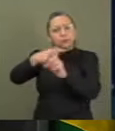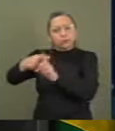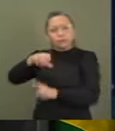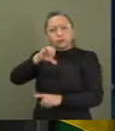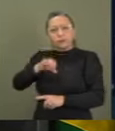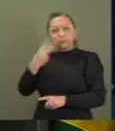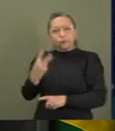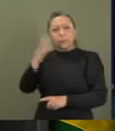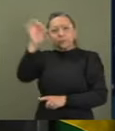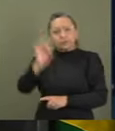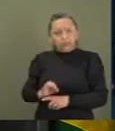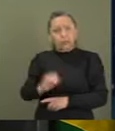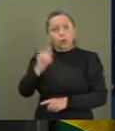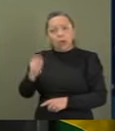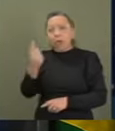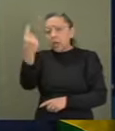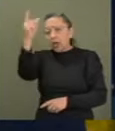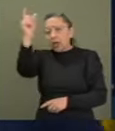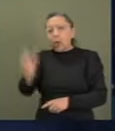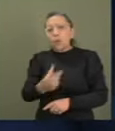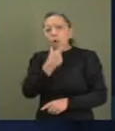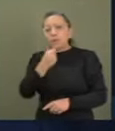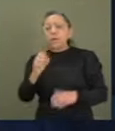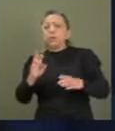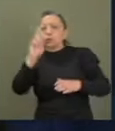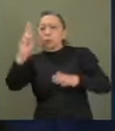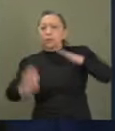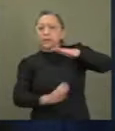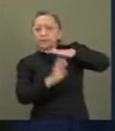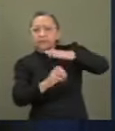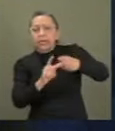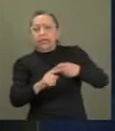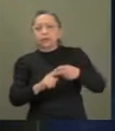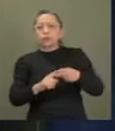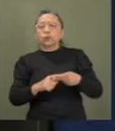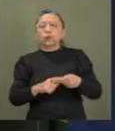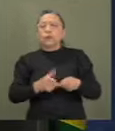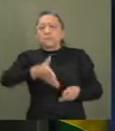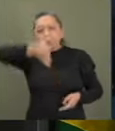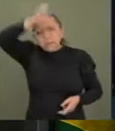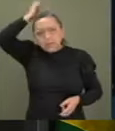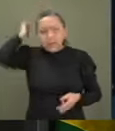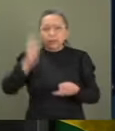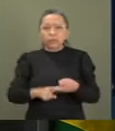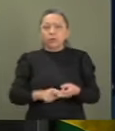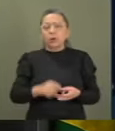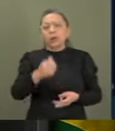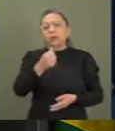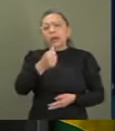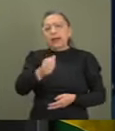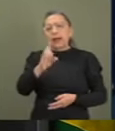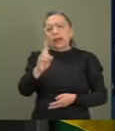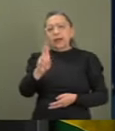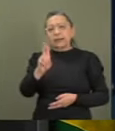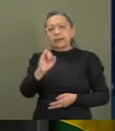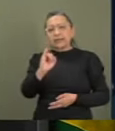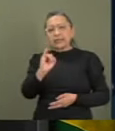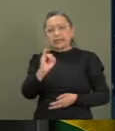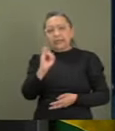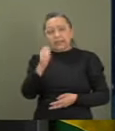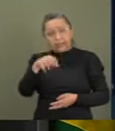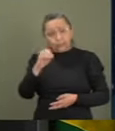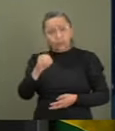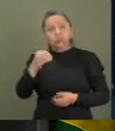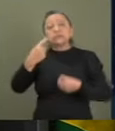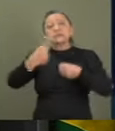empresário e bombeiro voluntário Adriano Silva, da cidade de Joinville, que é uma das mais